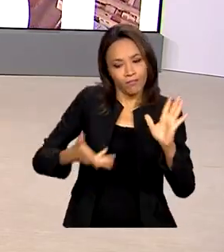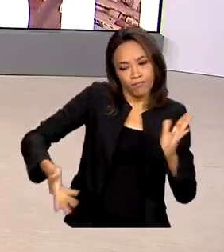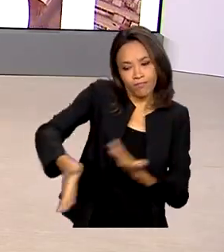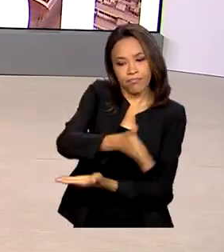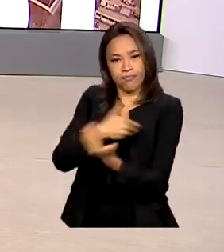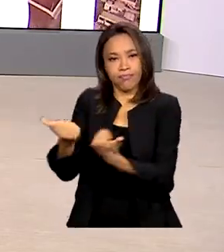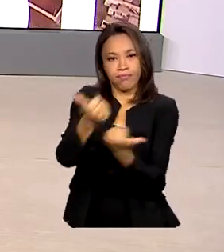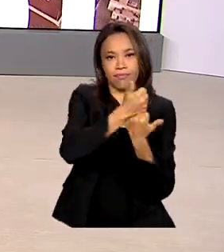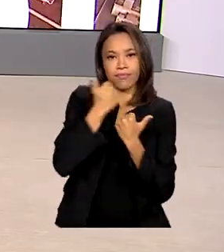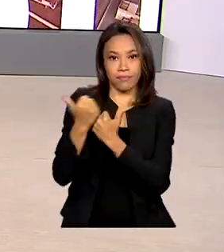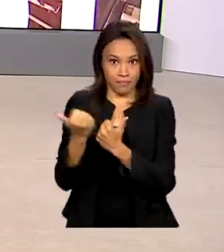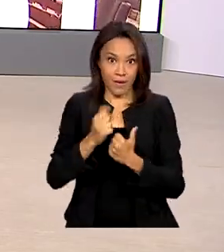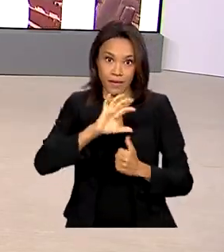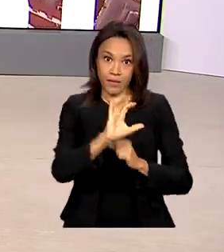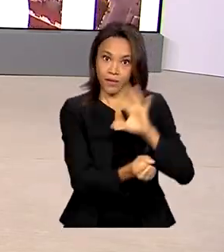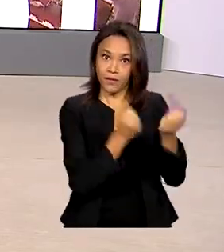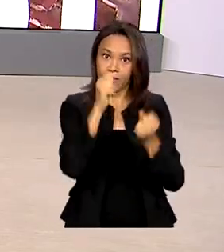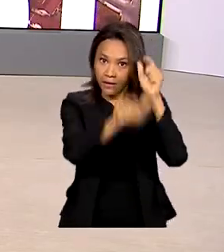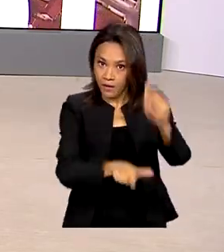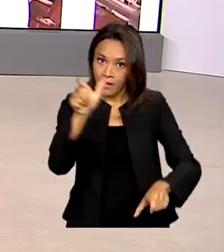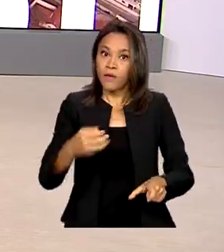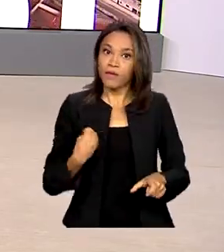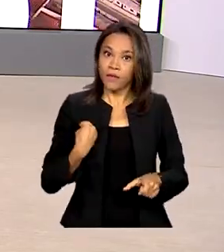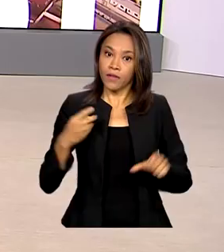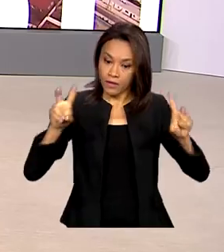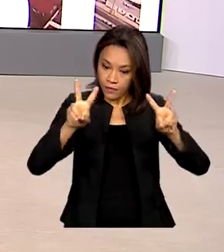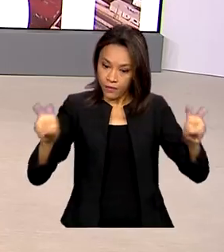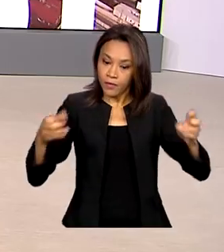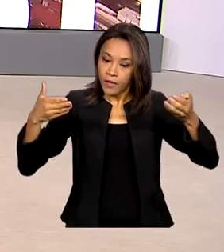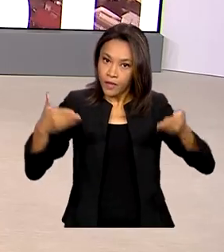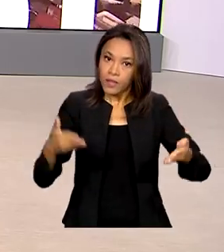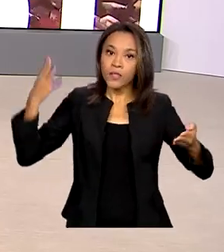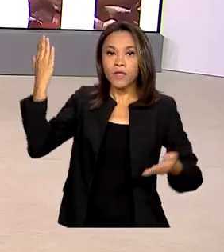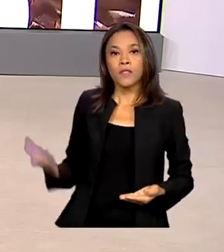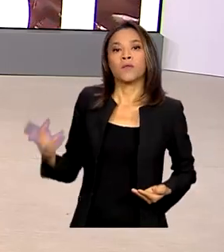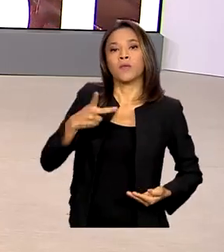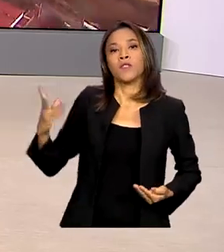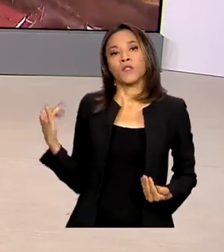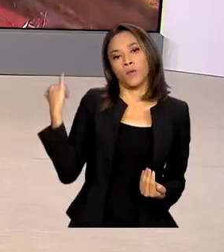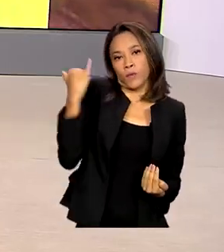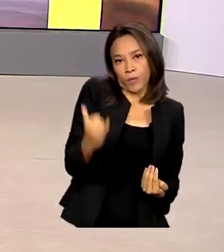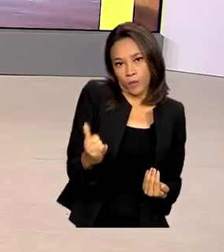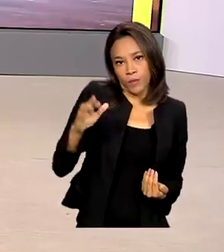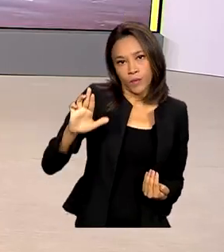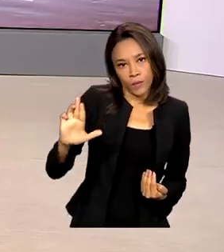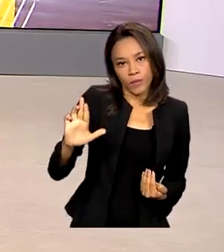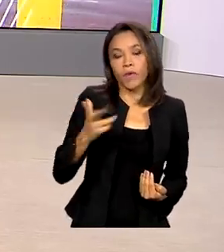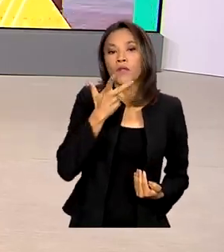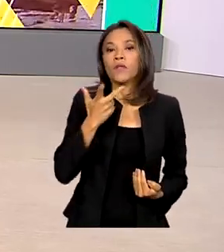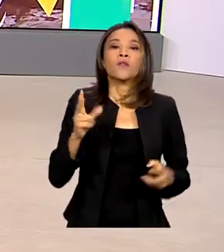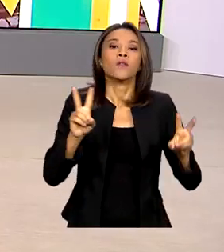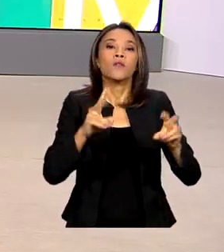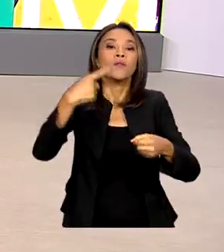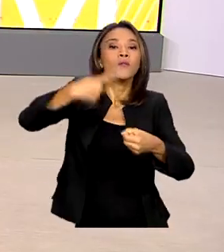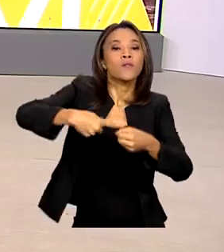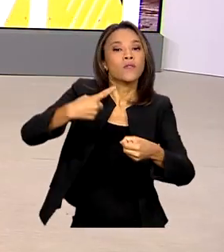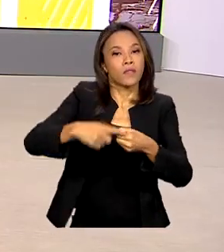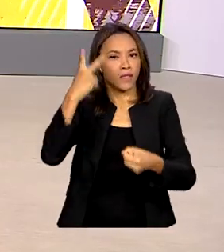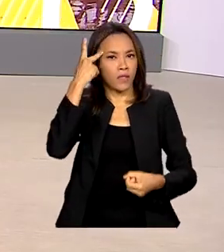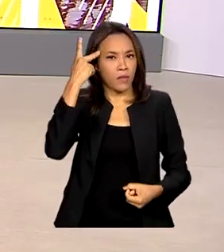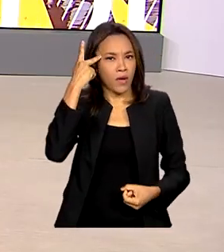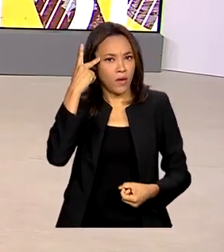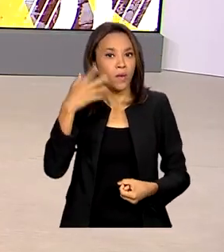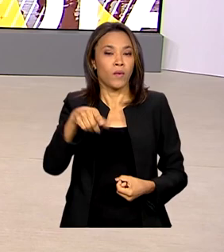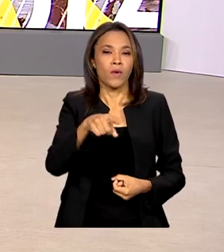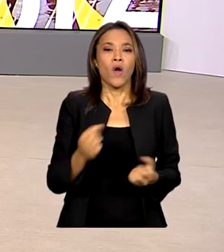vidas. Foi o que disse o presidente Lula em visita à cidade de São Sebastião, no litoral de São Paulo. O governo ofereceu